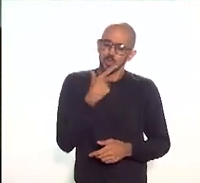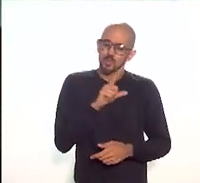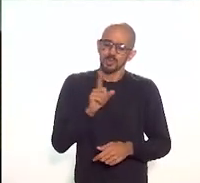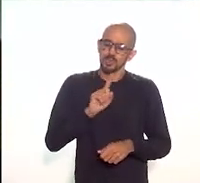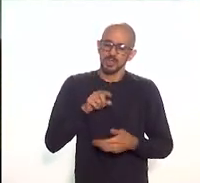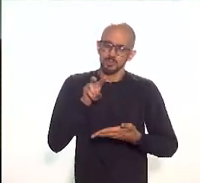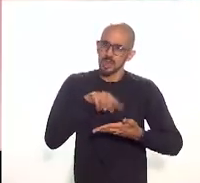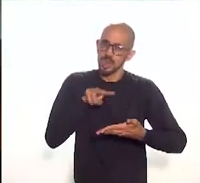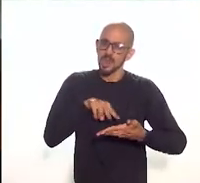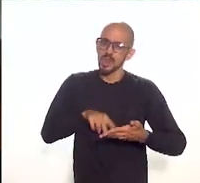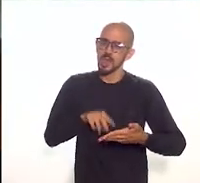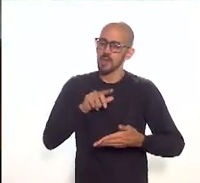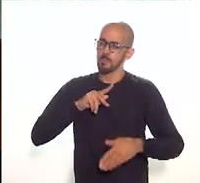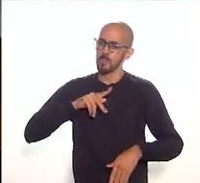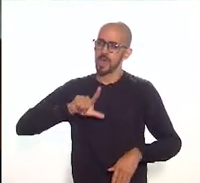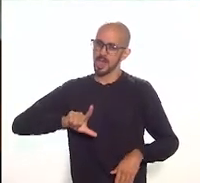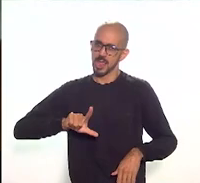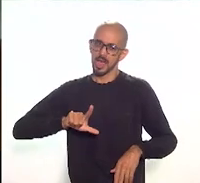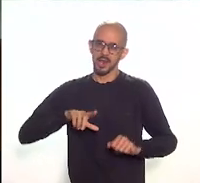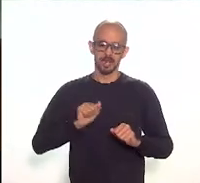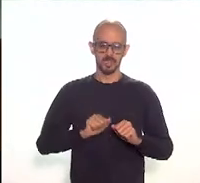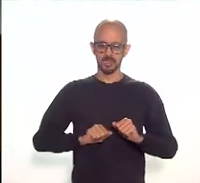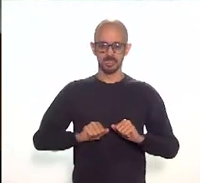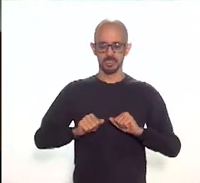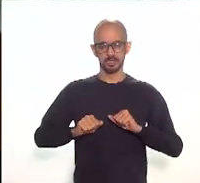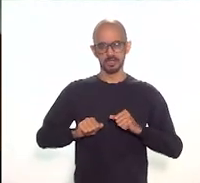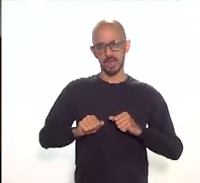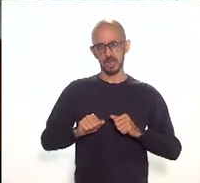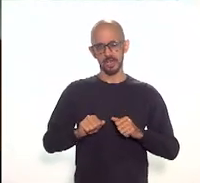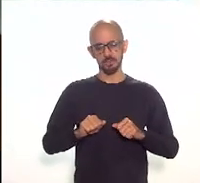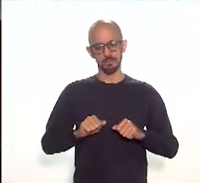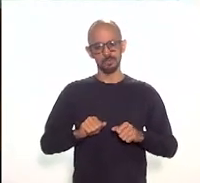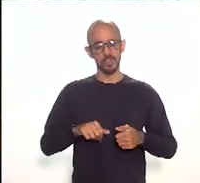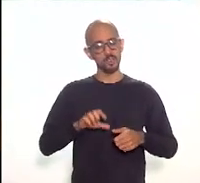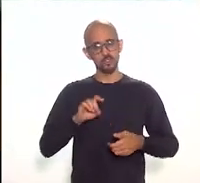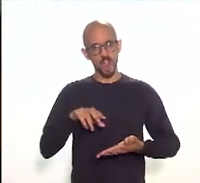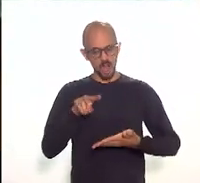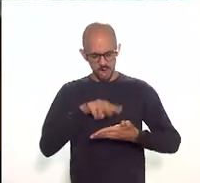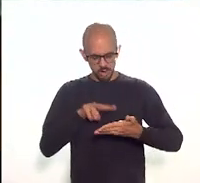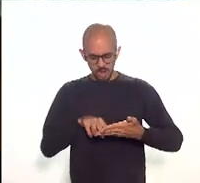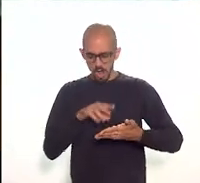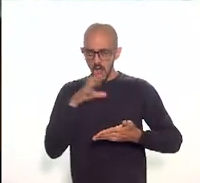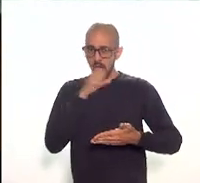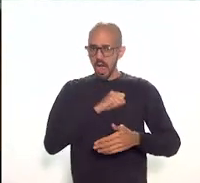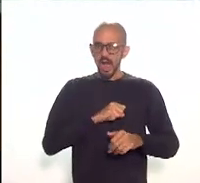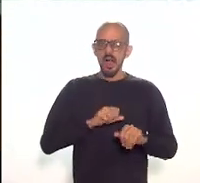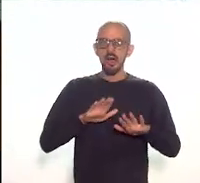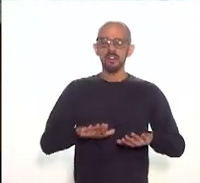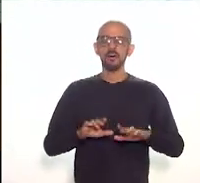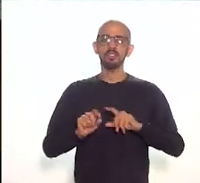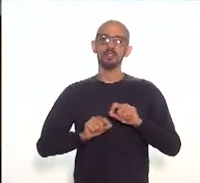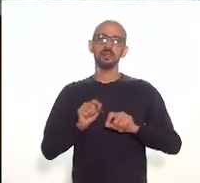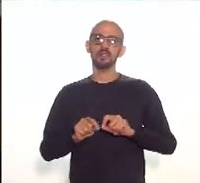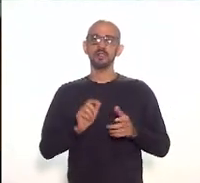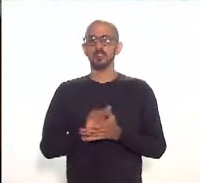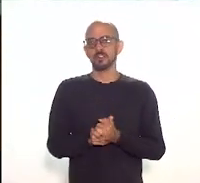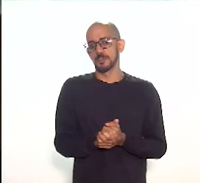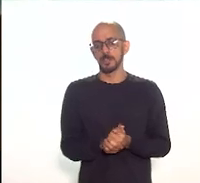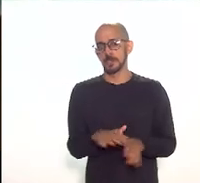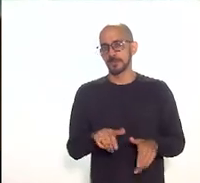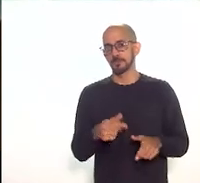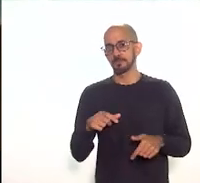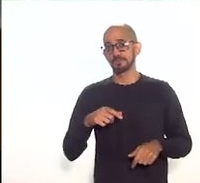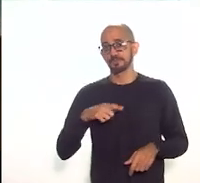projeto de lei e ainda consegui fazer uma leitura rápida, mas falar que o IFAM tem todo